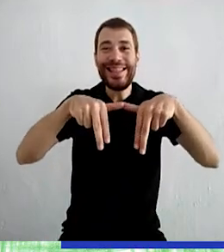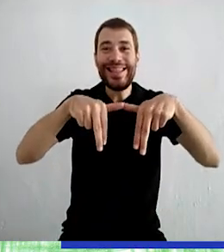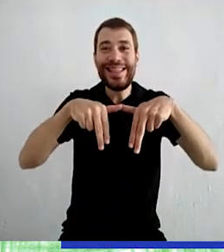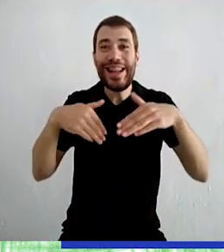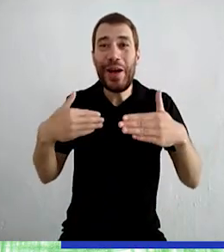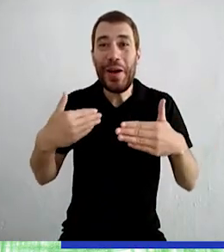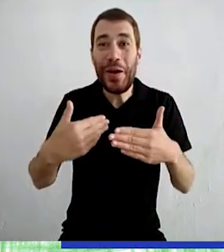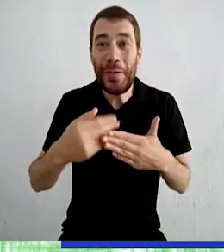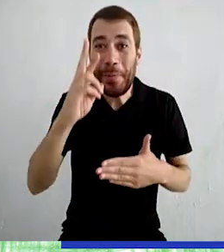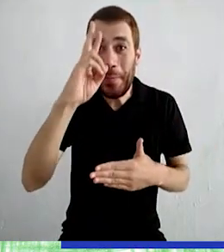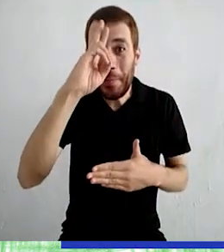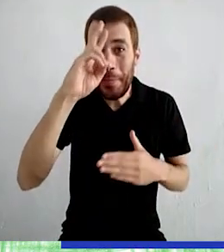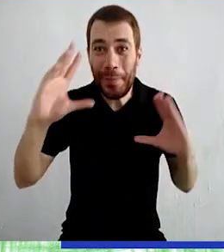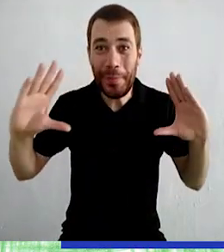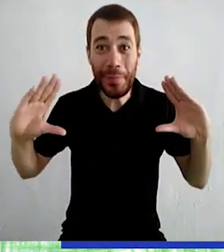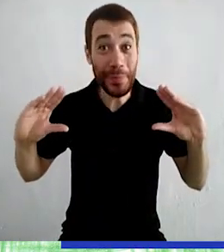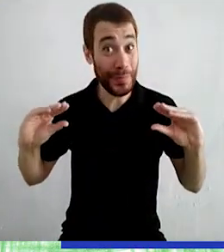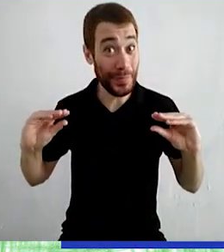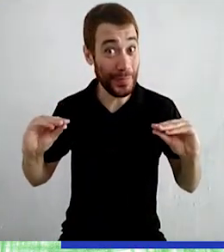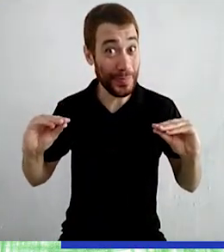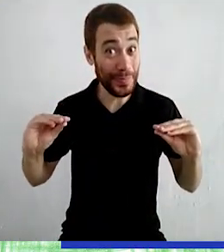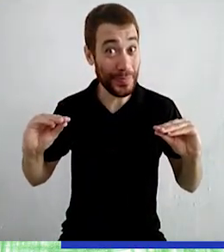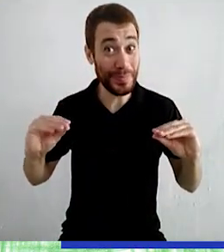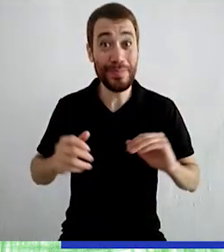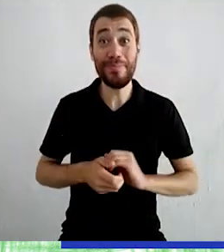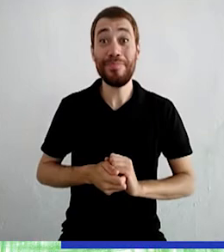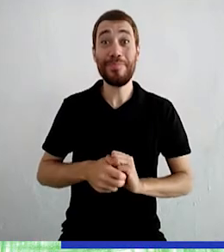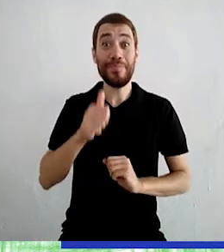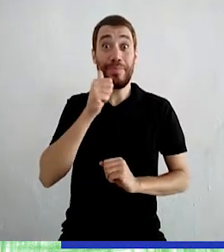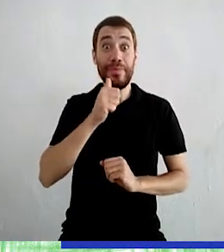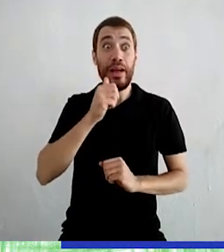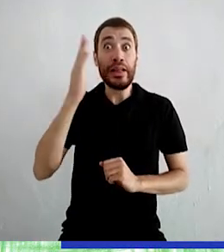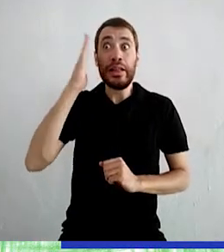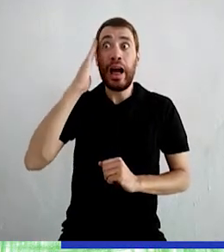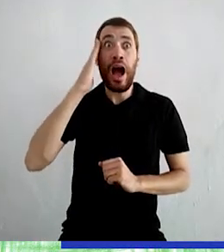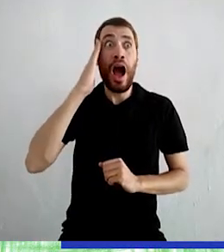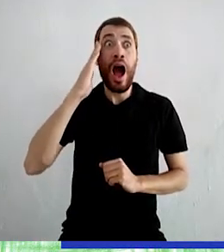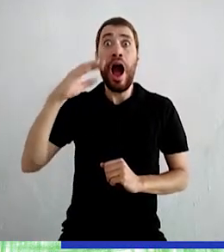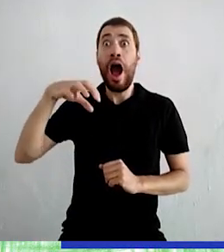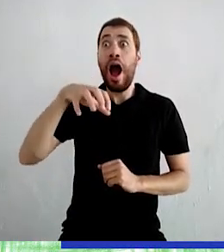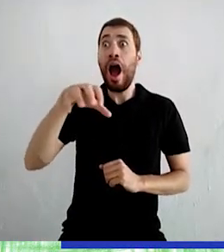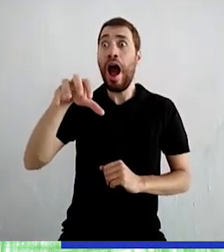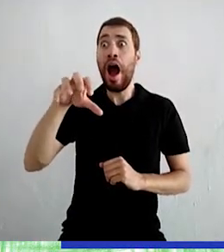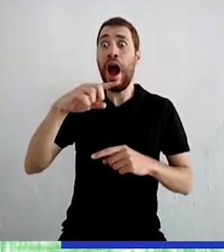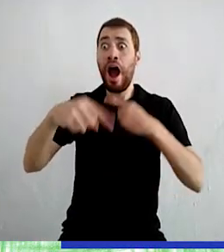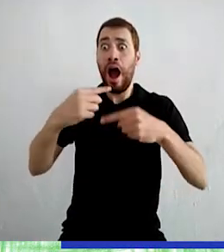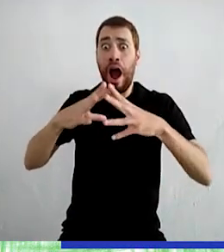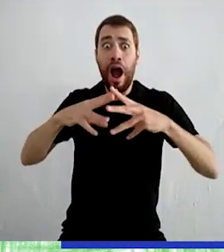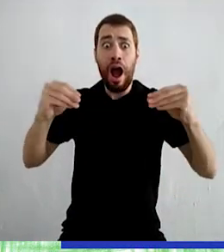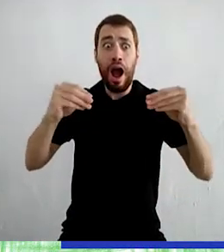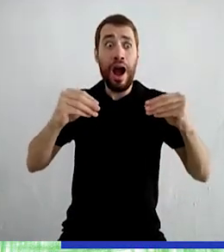perto da meia-noite Perto da meia-noite A moça Sabendo que a carruagem e o vestido